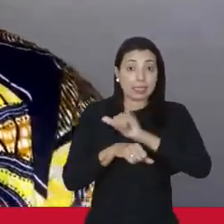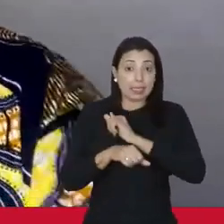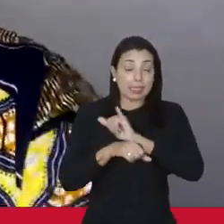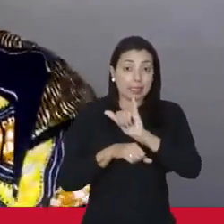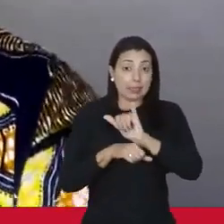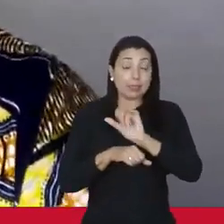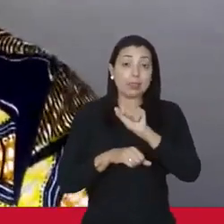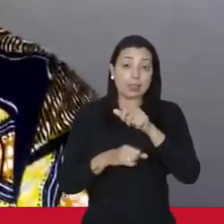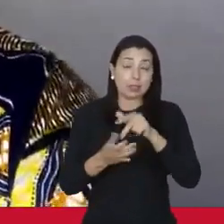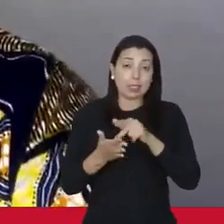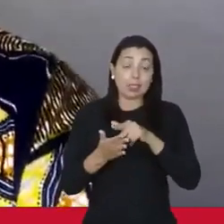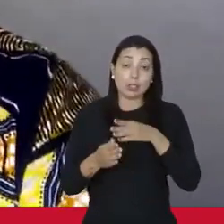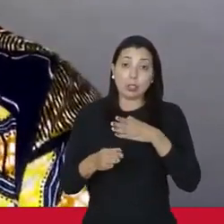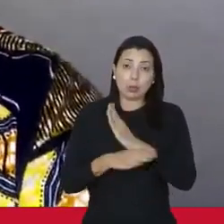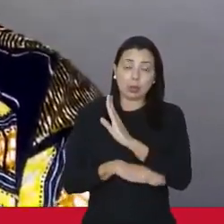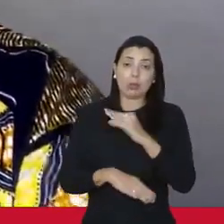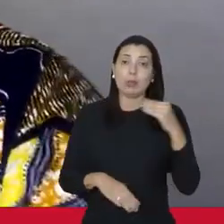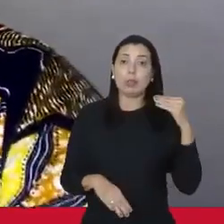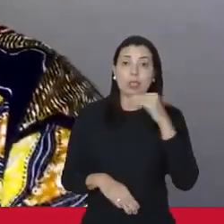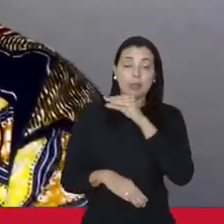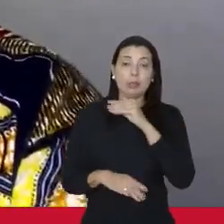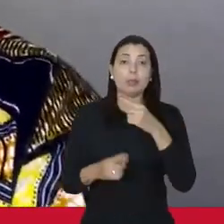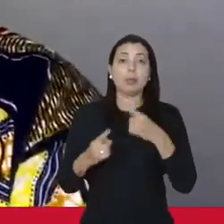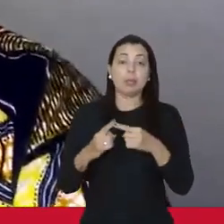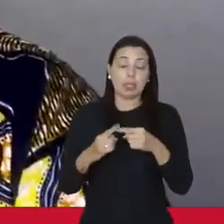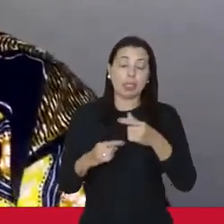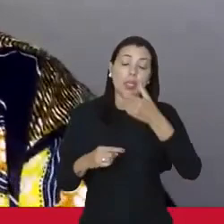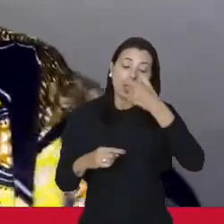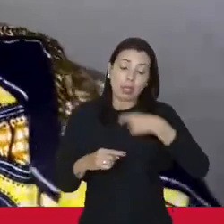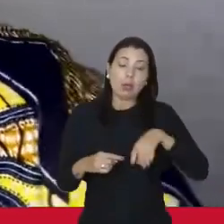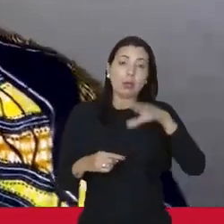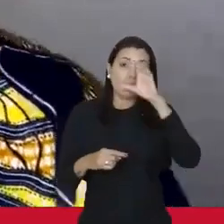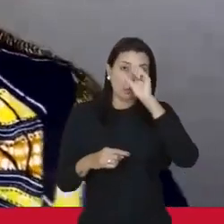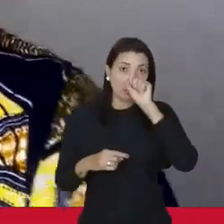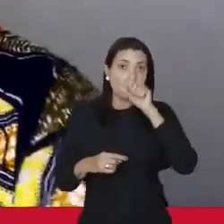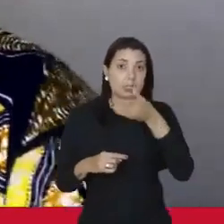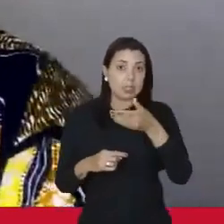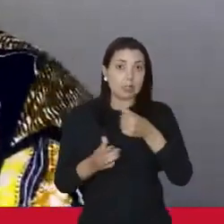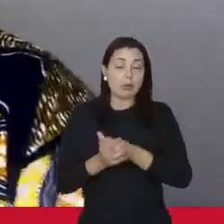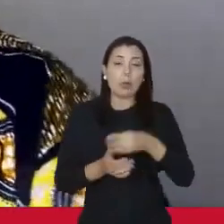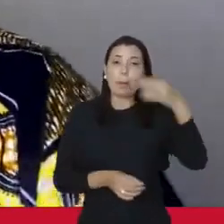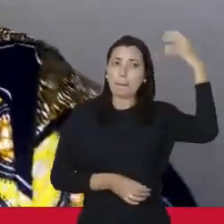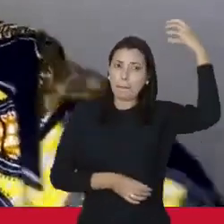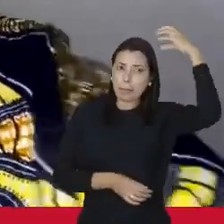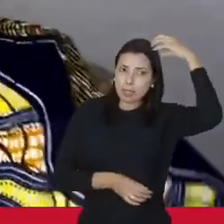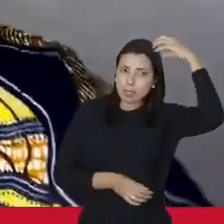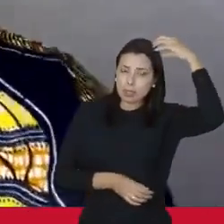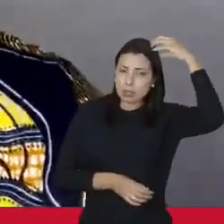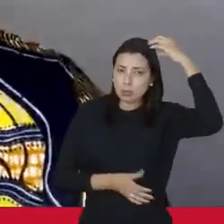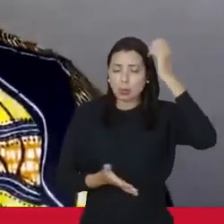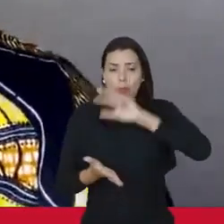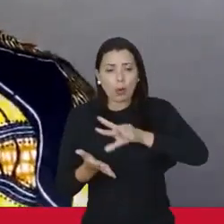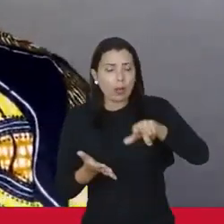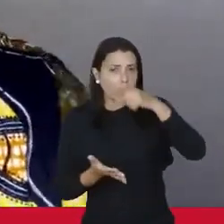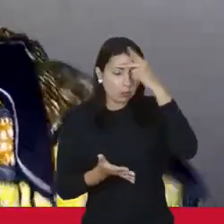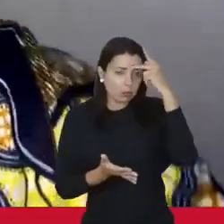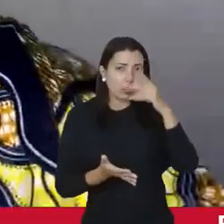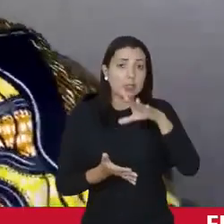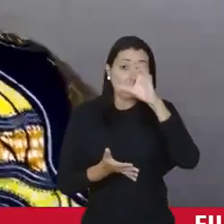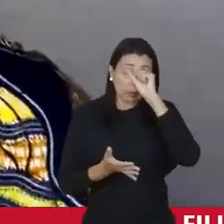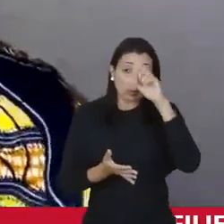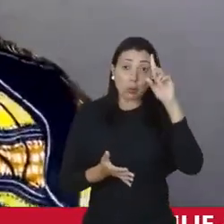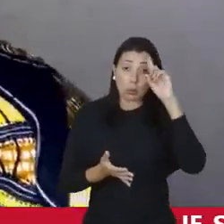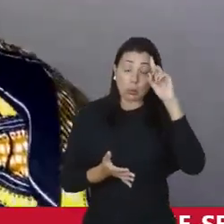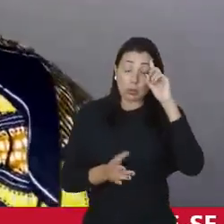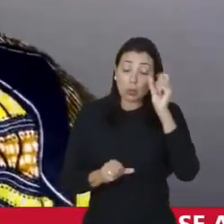O fato de eu aprovar muito rápido é porque eu aprendi com Verônica, aprendi com Benedita, aprendi com Matos, aprendi com todas as pessoas que